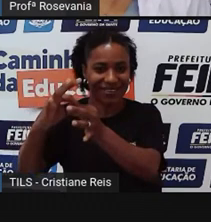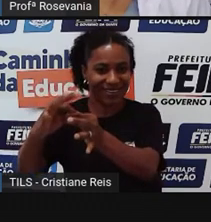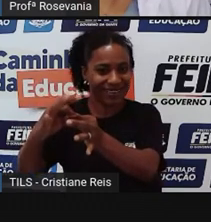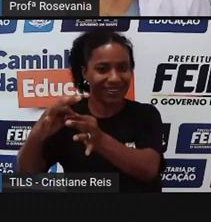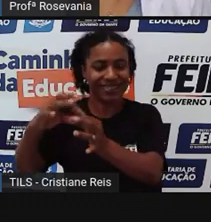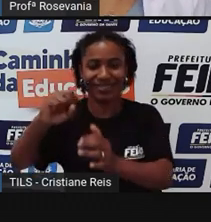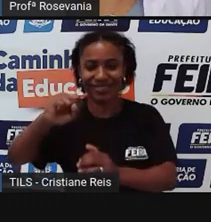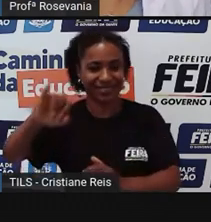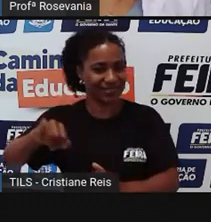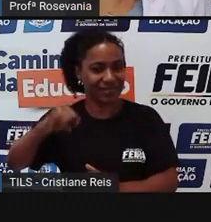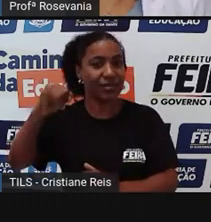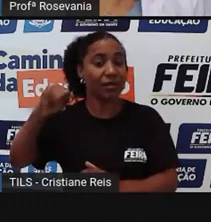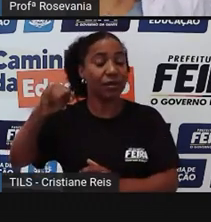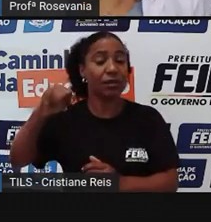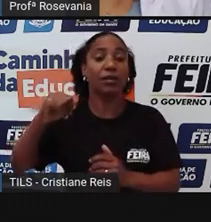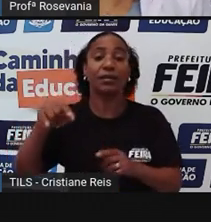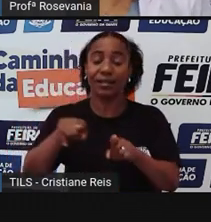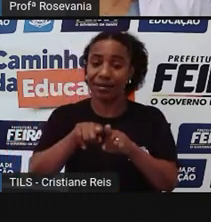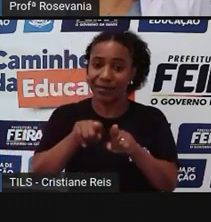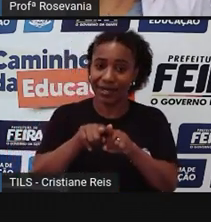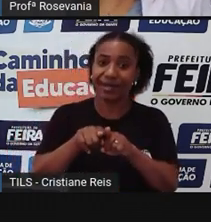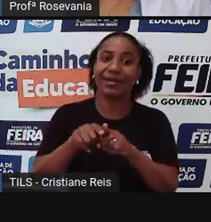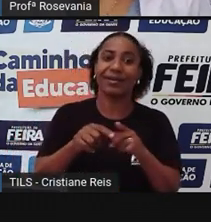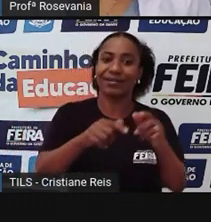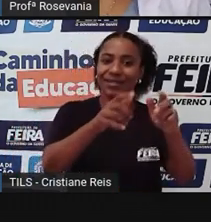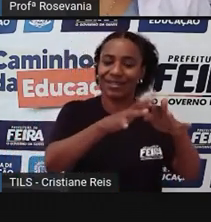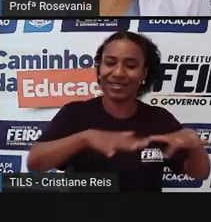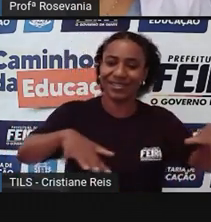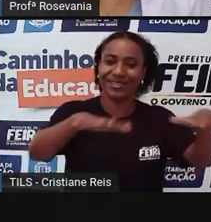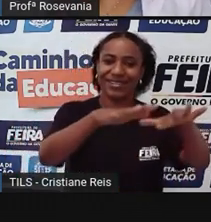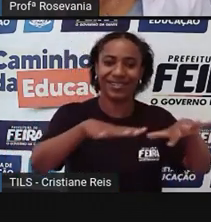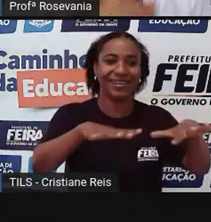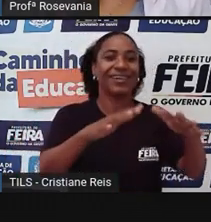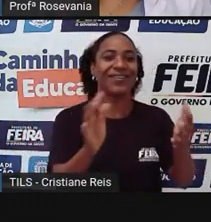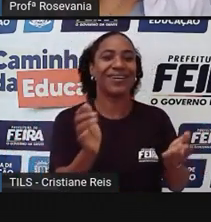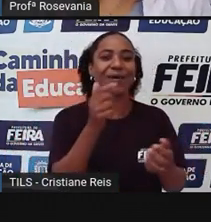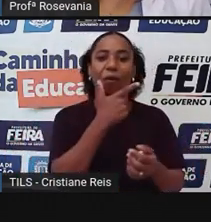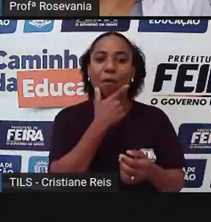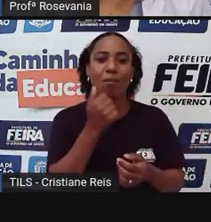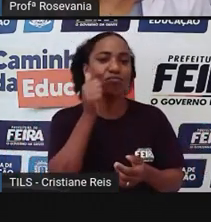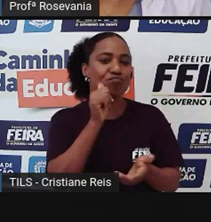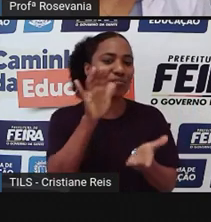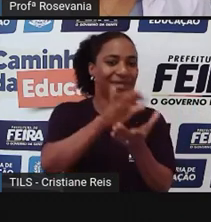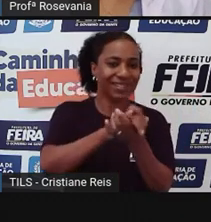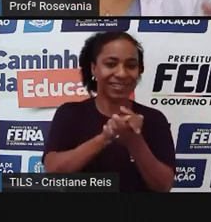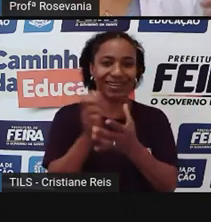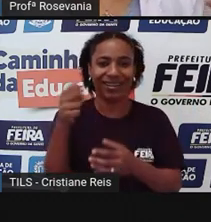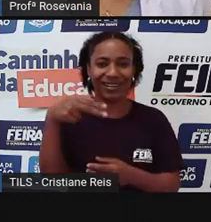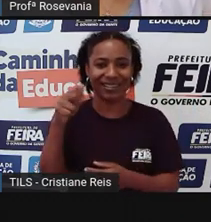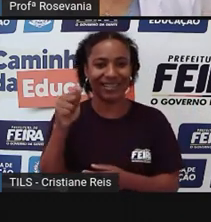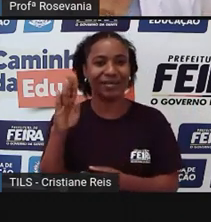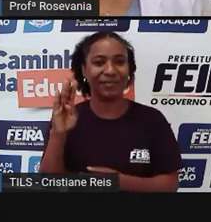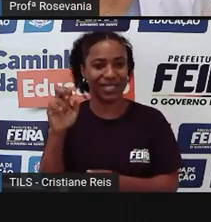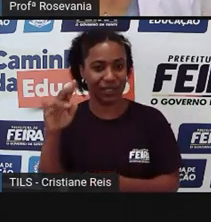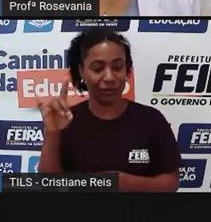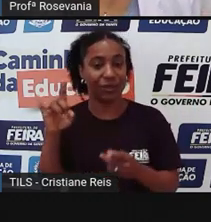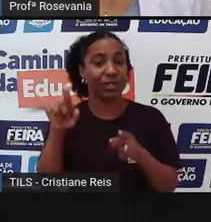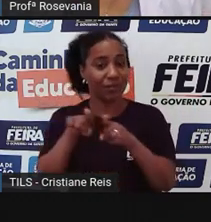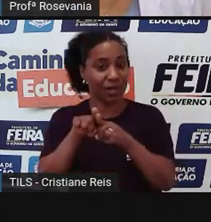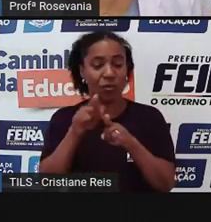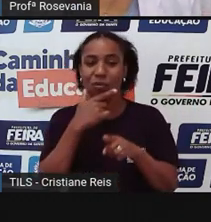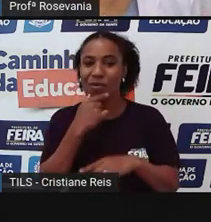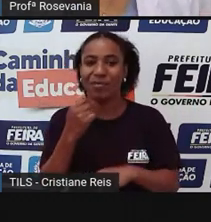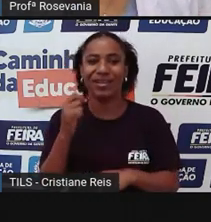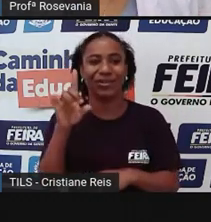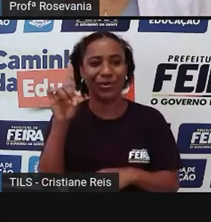né, dos Olhos d'Água, onde eles paravam ali na fazenda, né, de Domingos Barbosa de Araújo e de Ana Brandão, e, consequentemente,